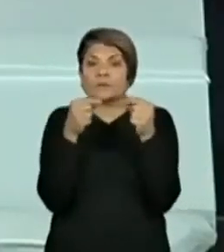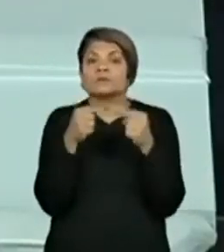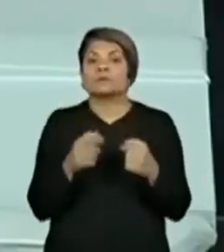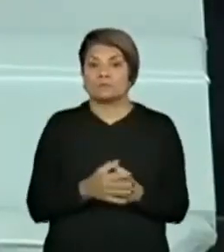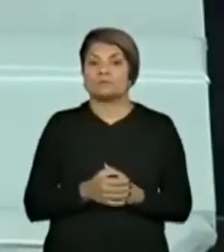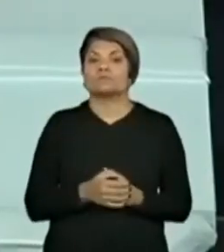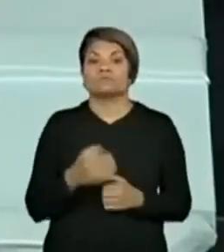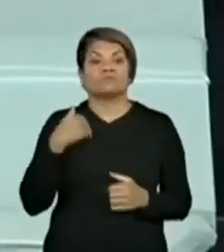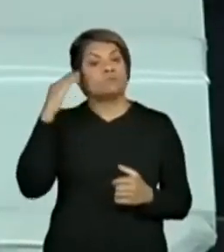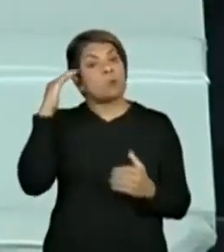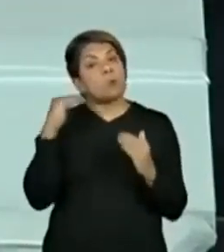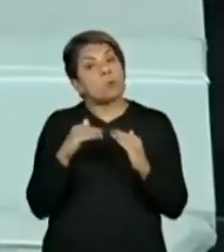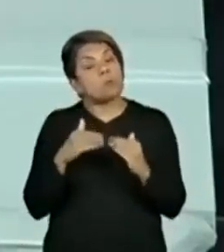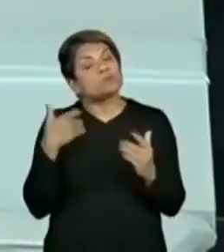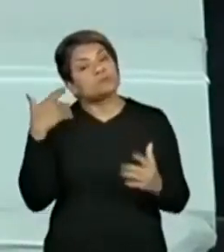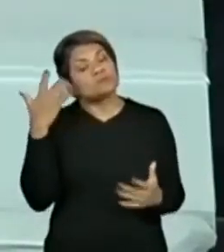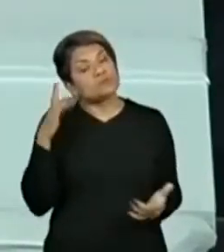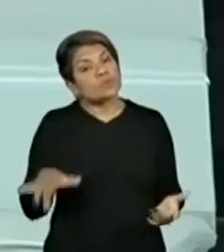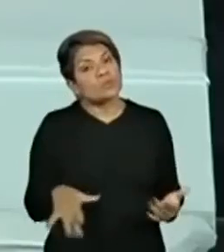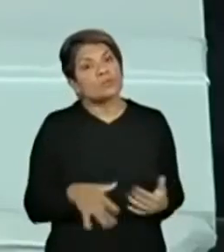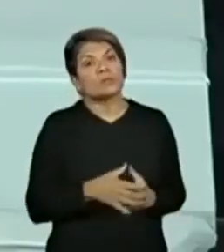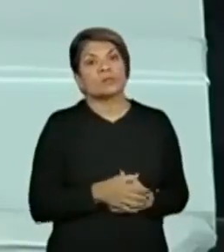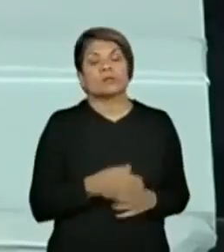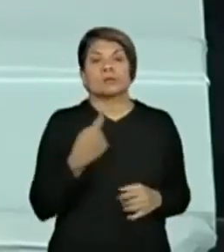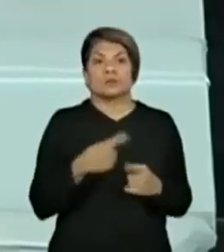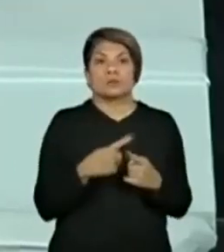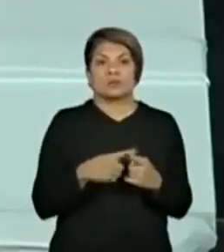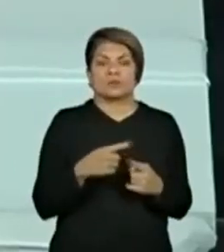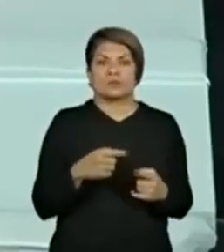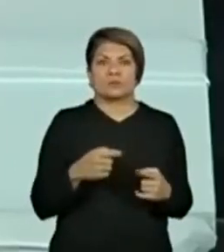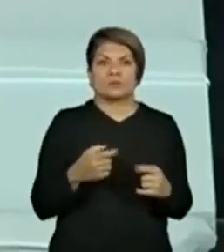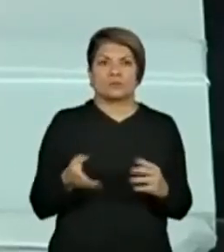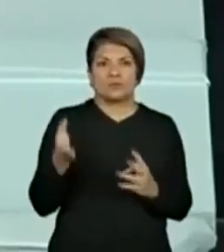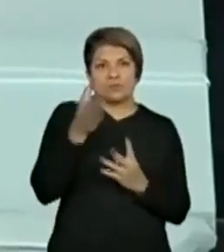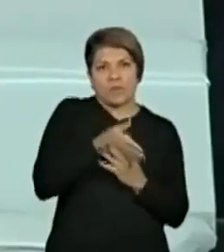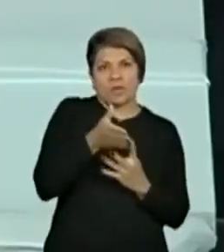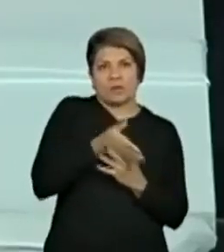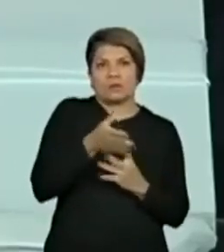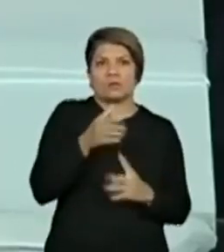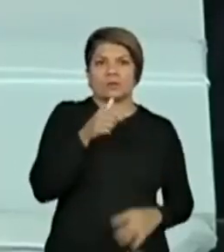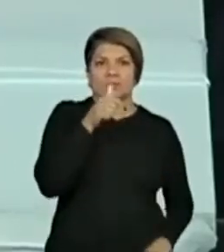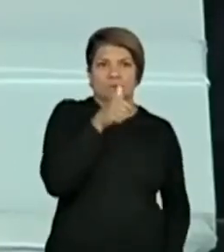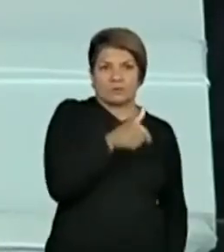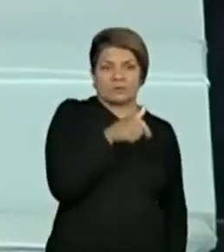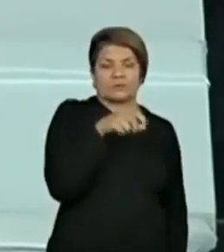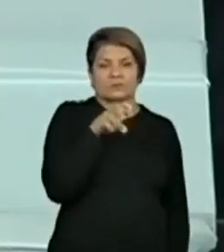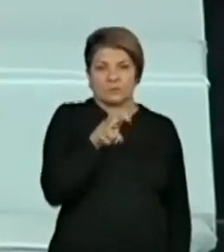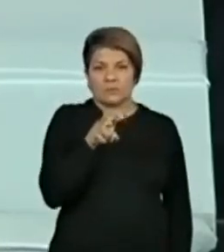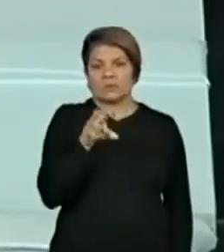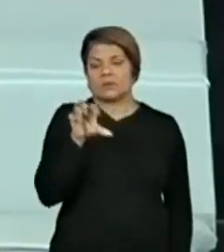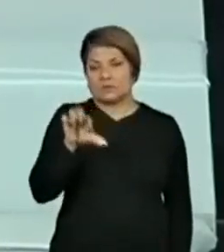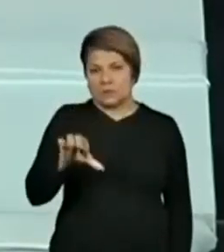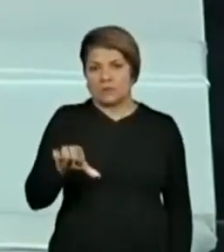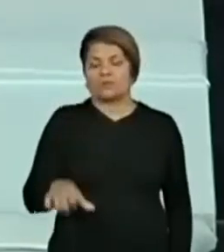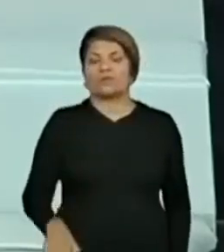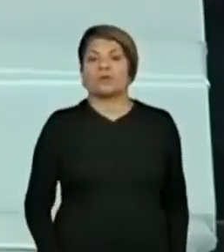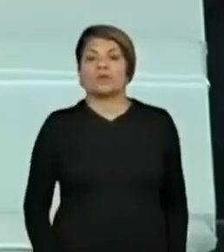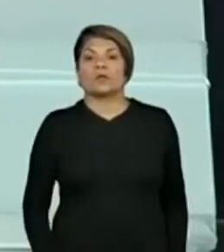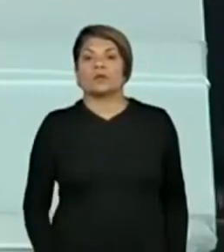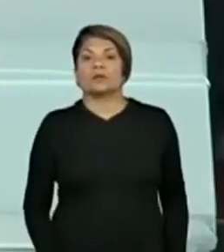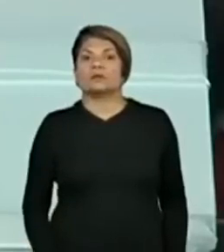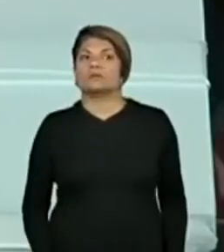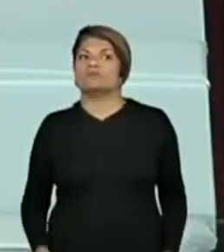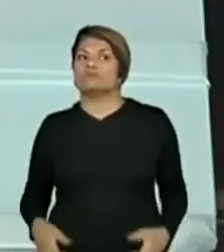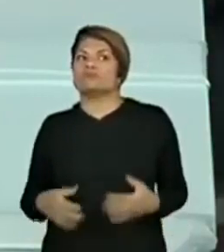aqui no meio era 759. 50 é menor do o 90. Então, vamos